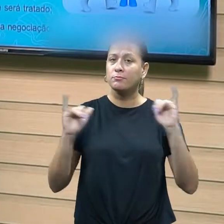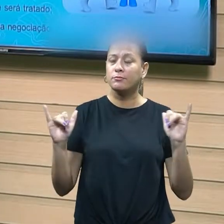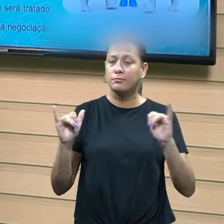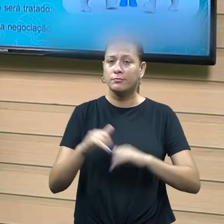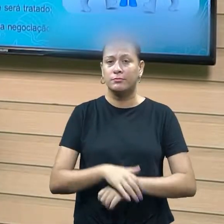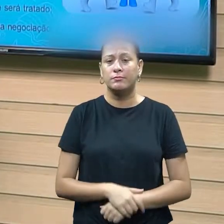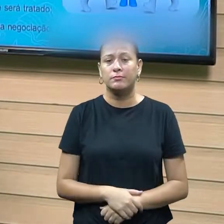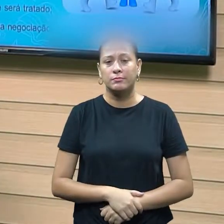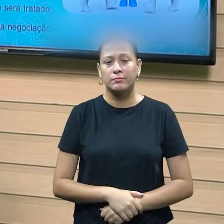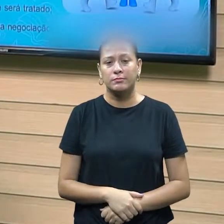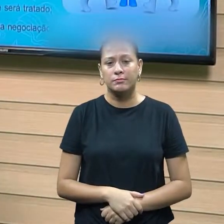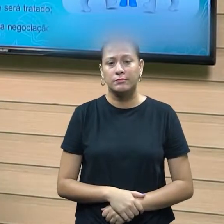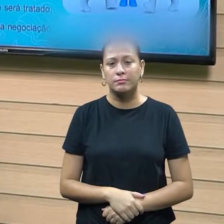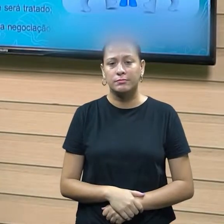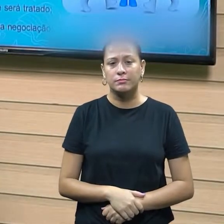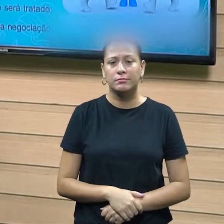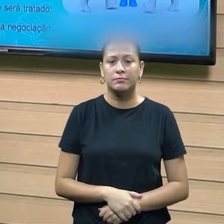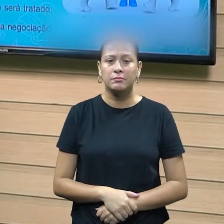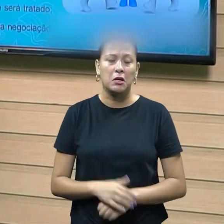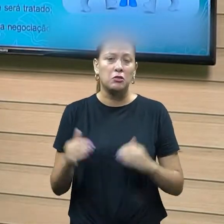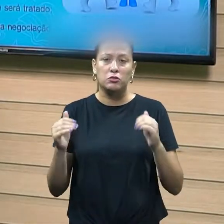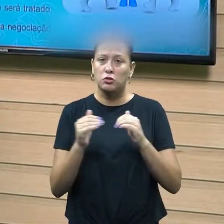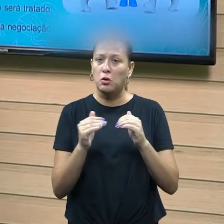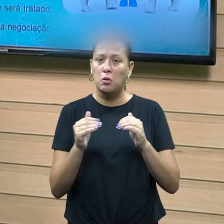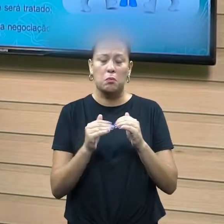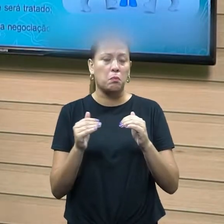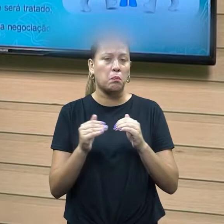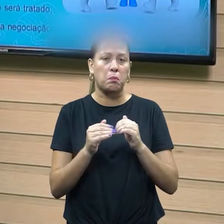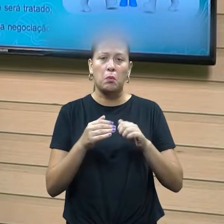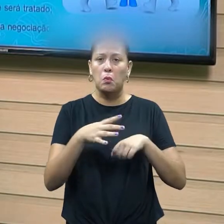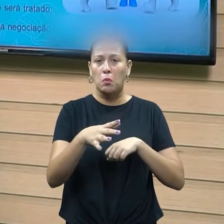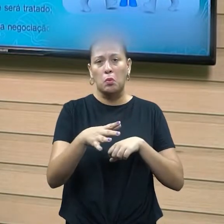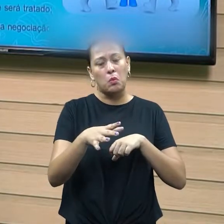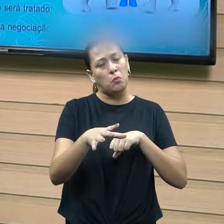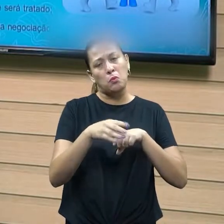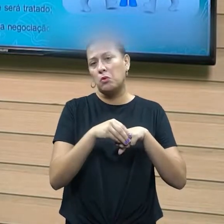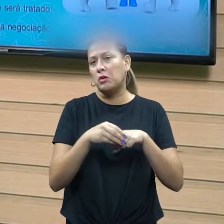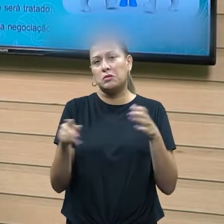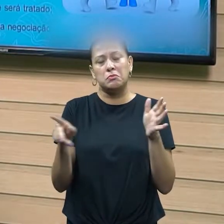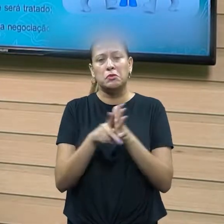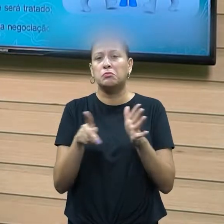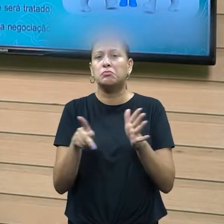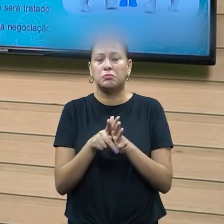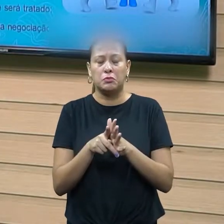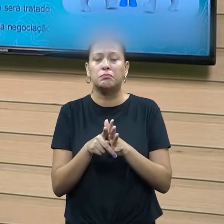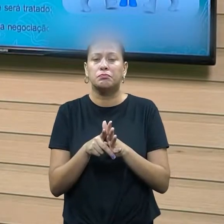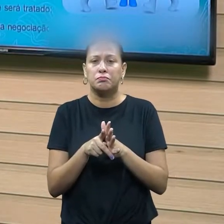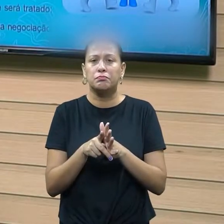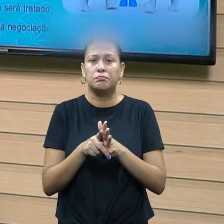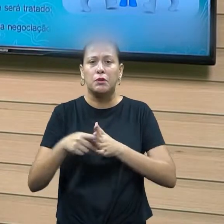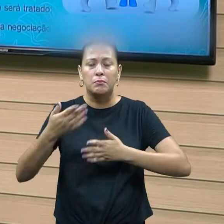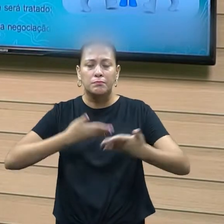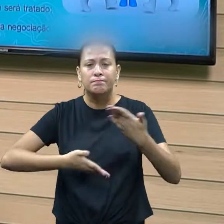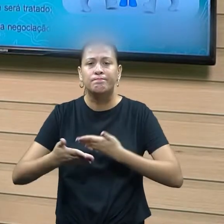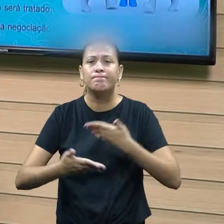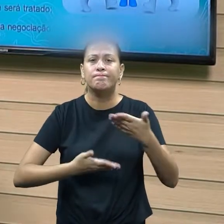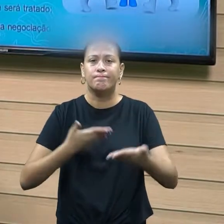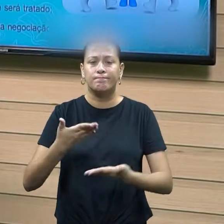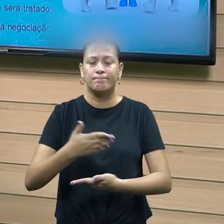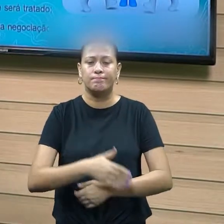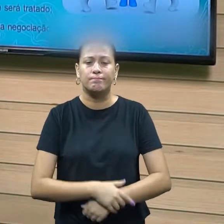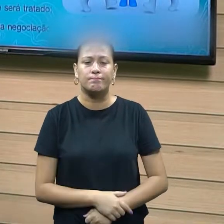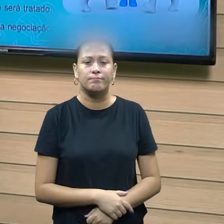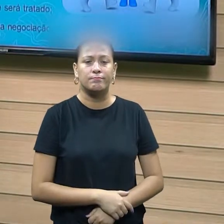até onde eu tenho o meu conhecimento, eu vou colocar até onde eu sei, né, então, para isso,